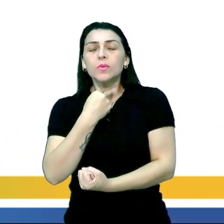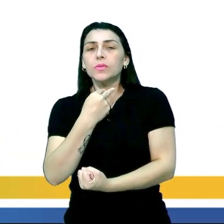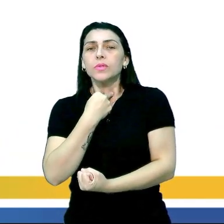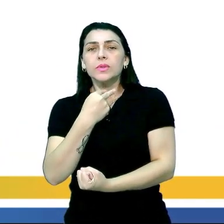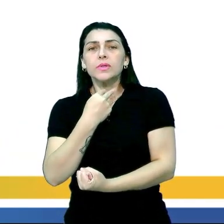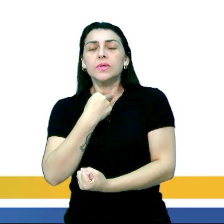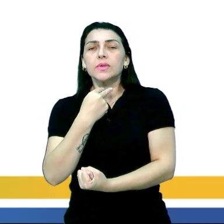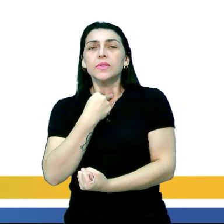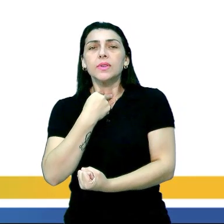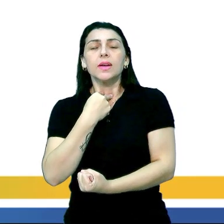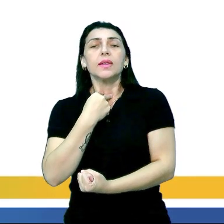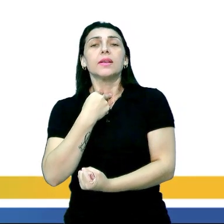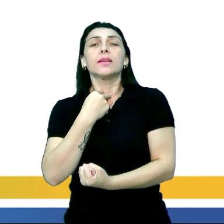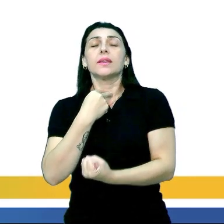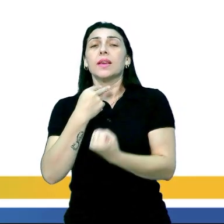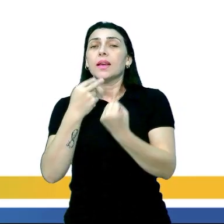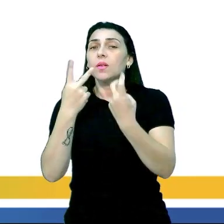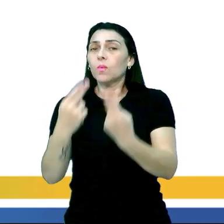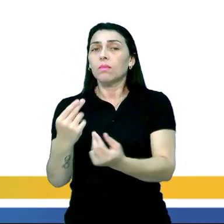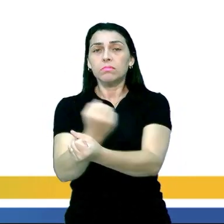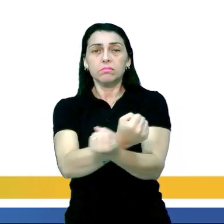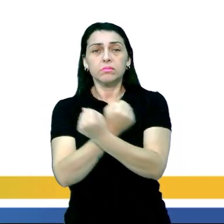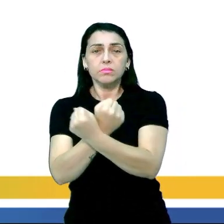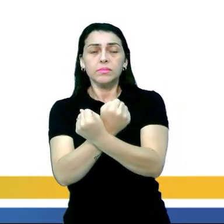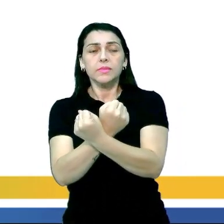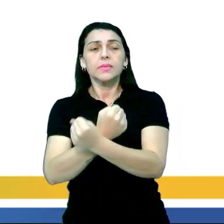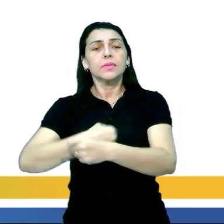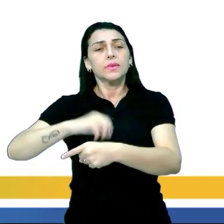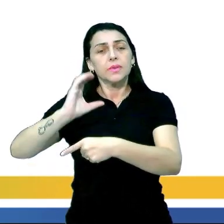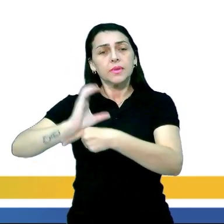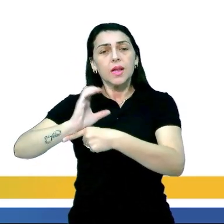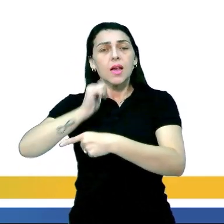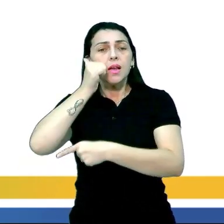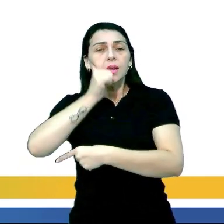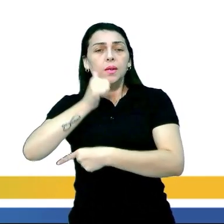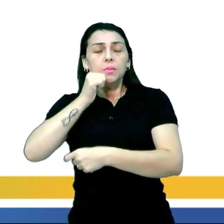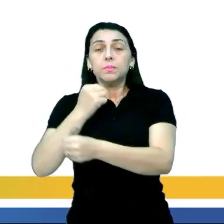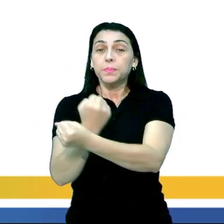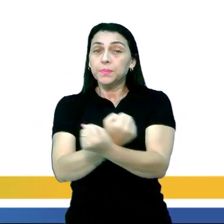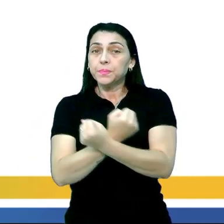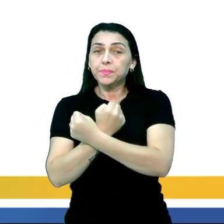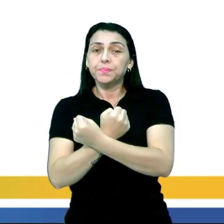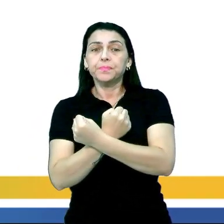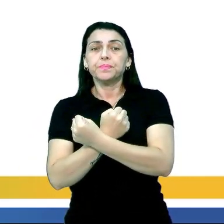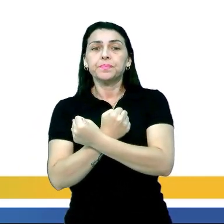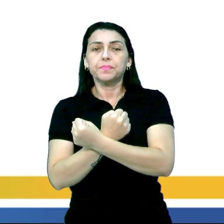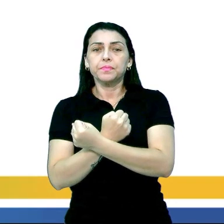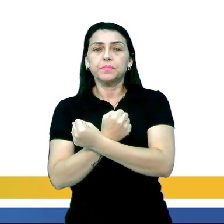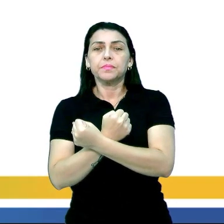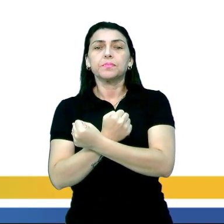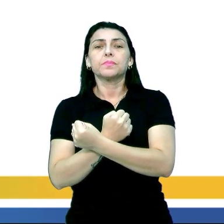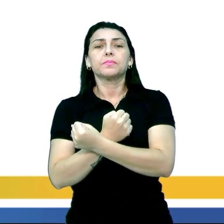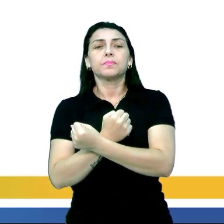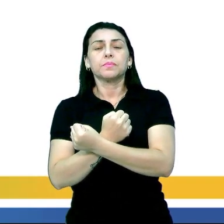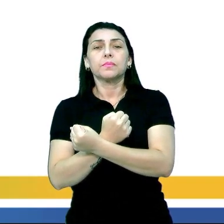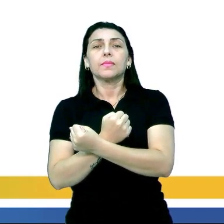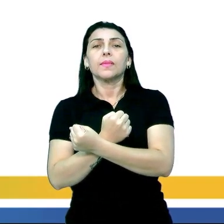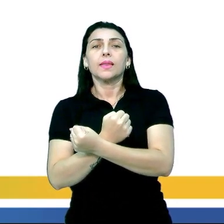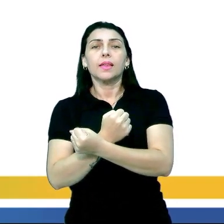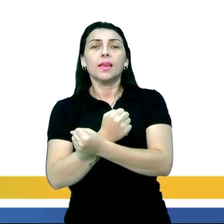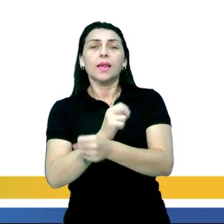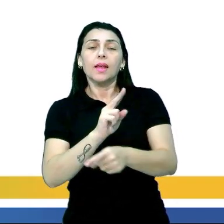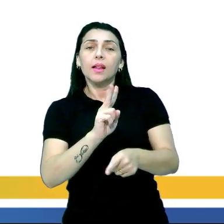podiam ser considerados escravos. Letra C. As mulheres escravizadas eram